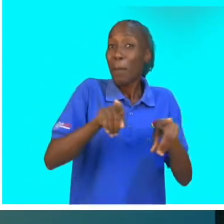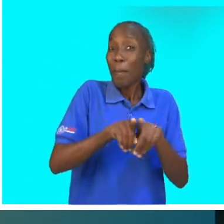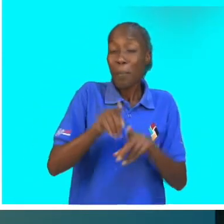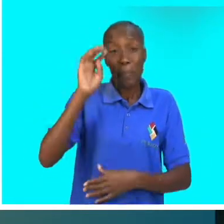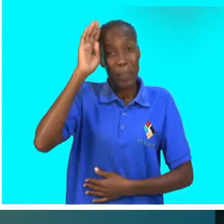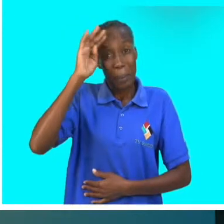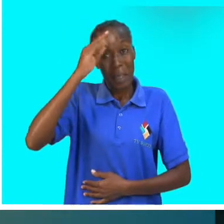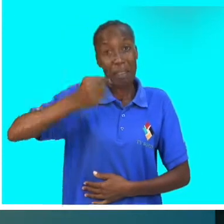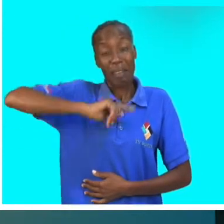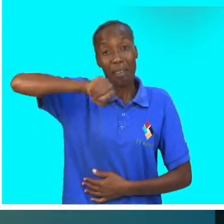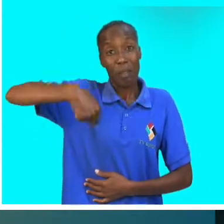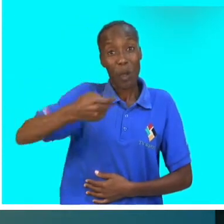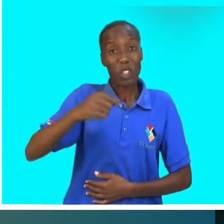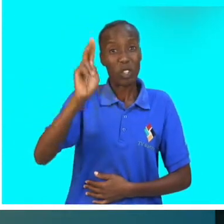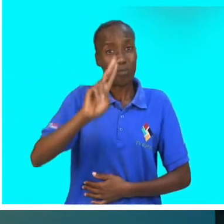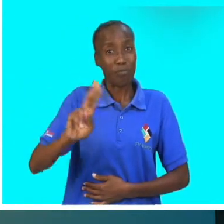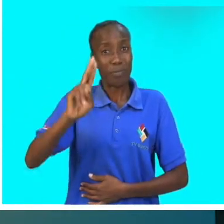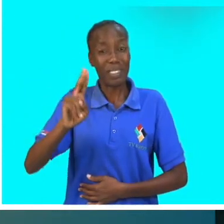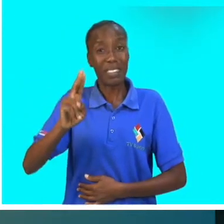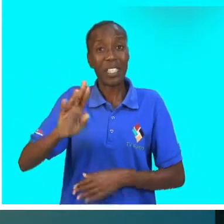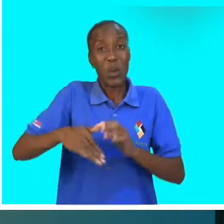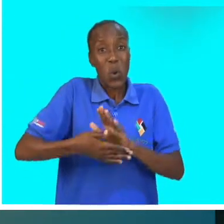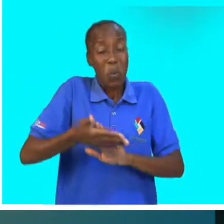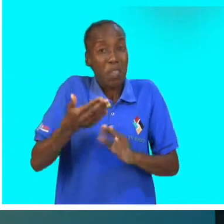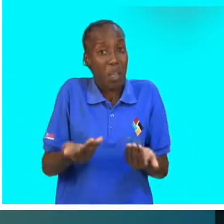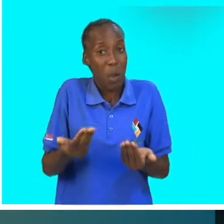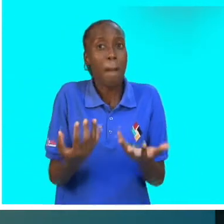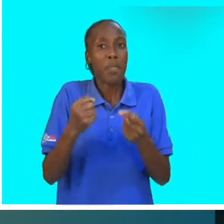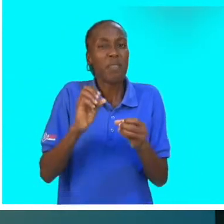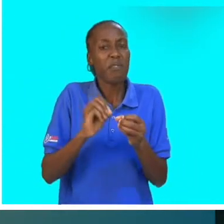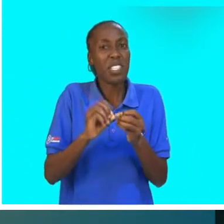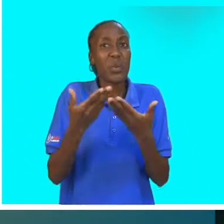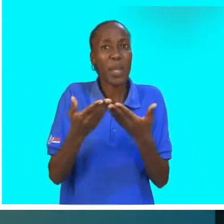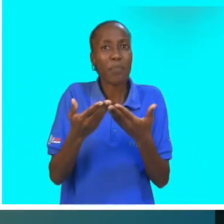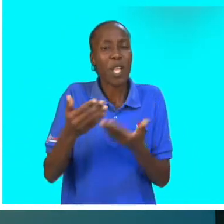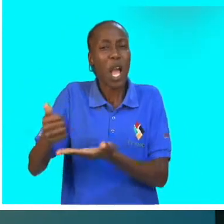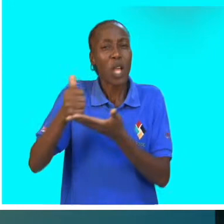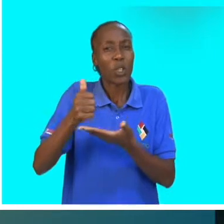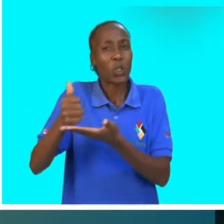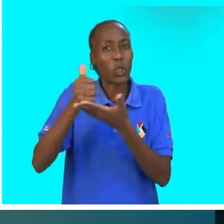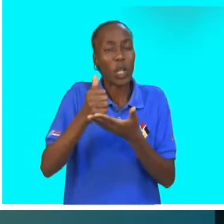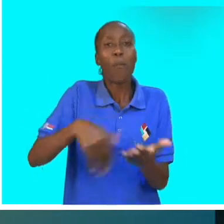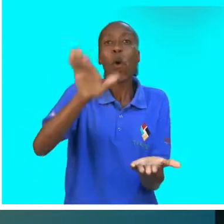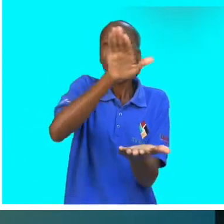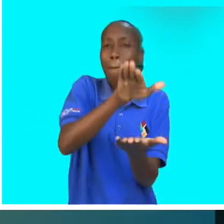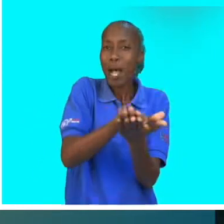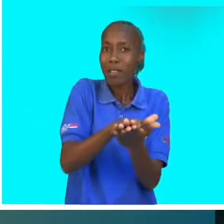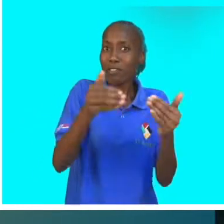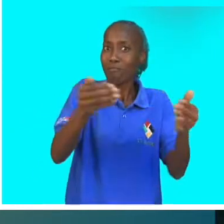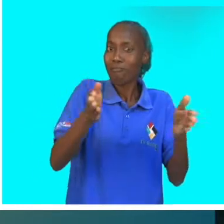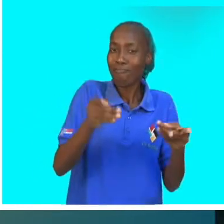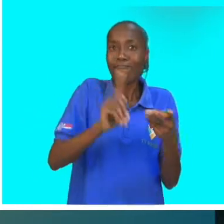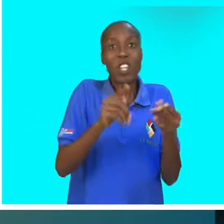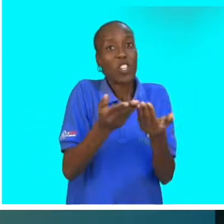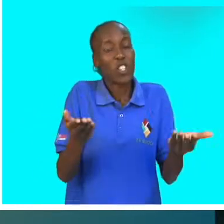Também penso que nós, artistas, principiantes, deveríamos ter tratamento preferencial. Em termos de